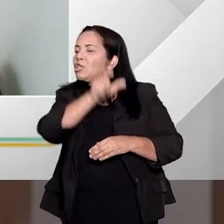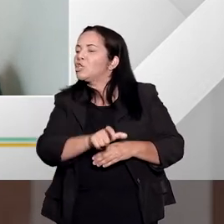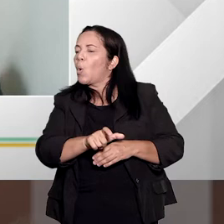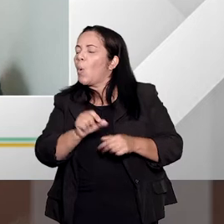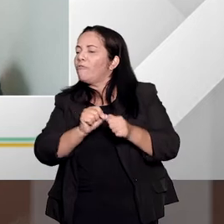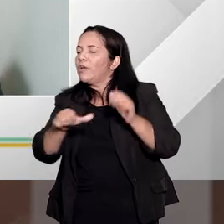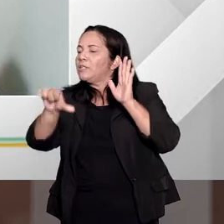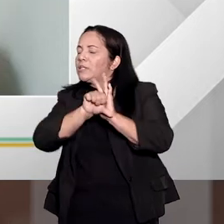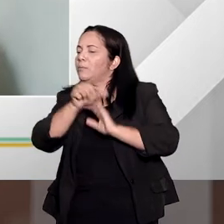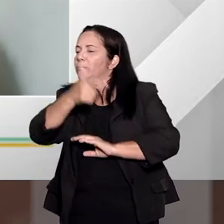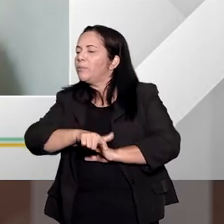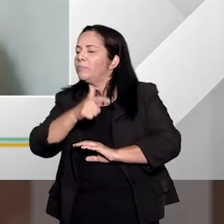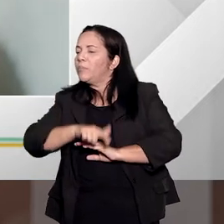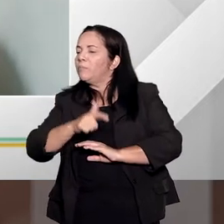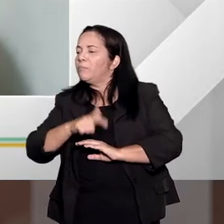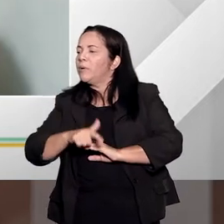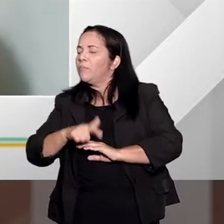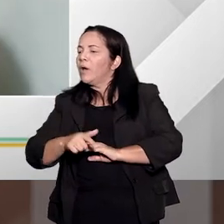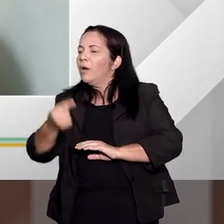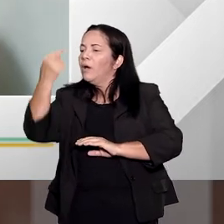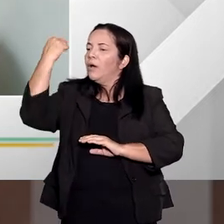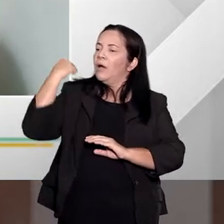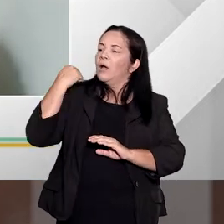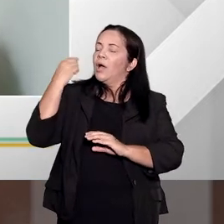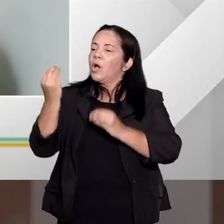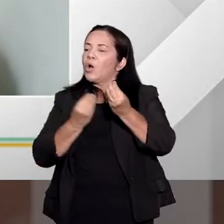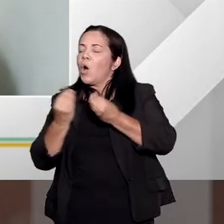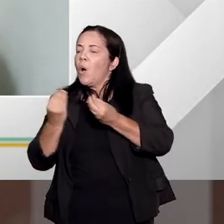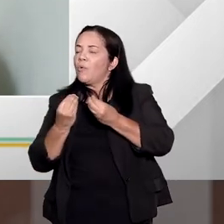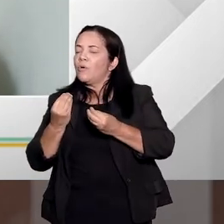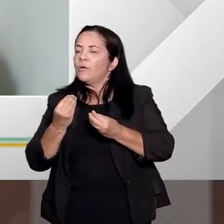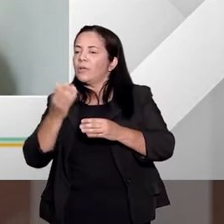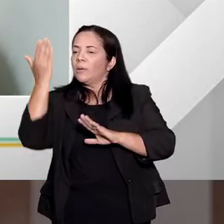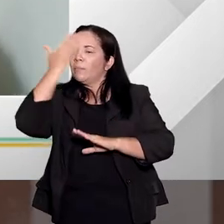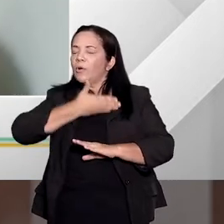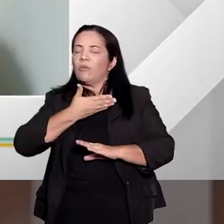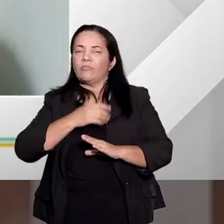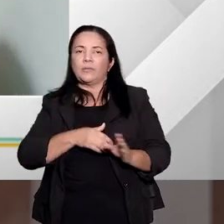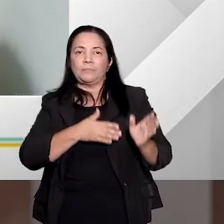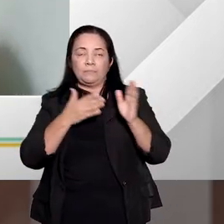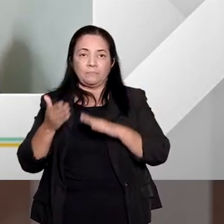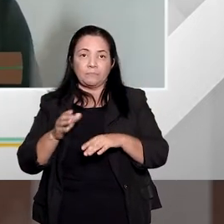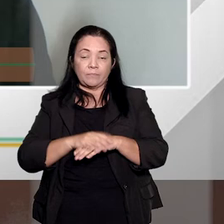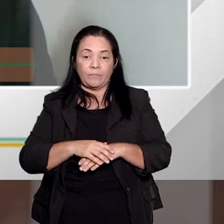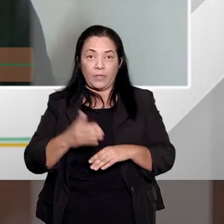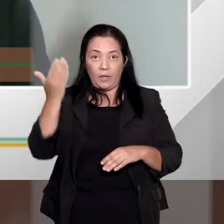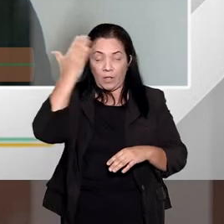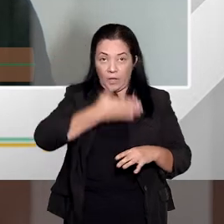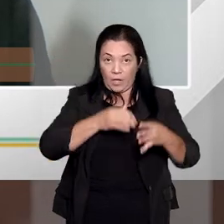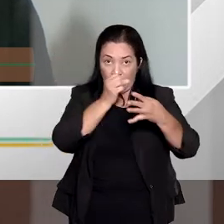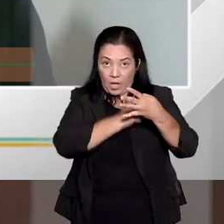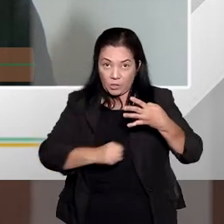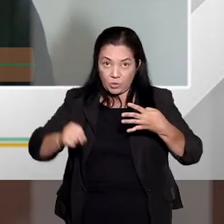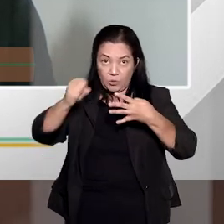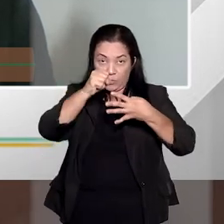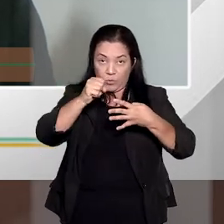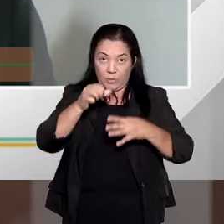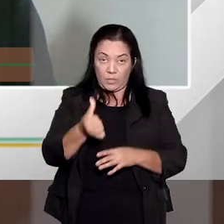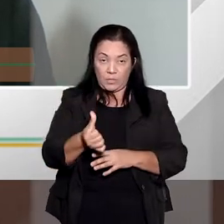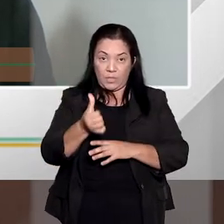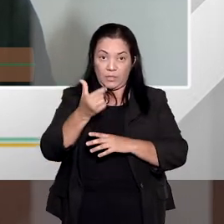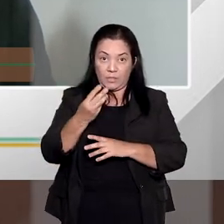A questão da comprovação dos maus antecedentes da reincidência, isso aí tem súmula específica do STJ, súmula